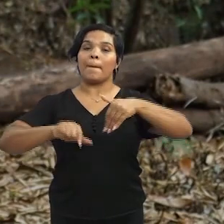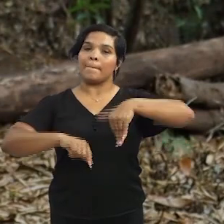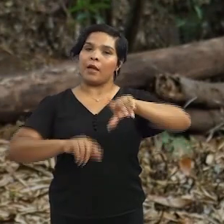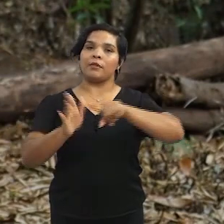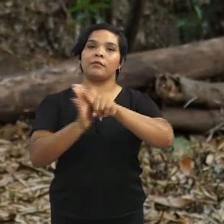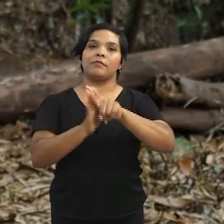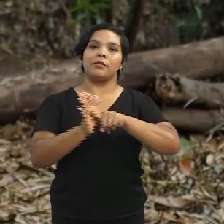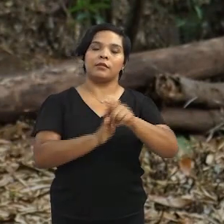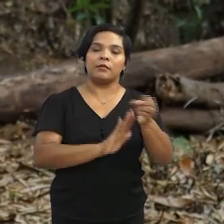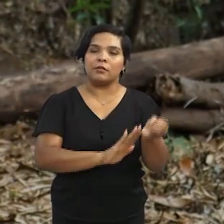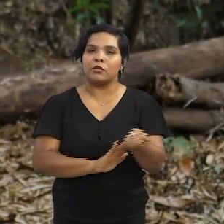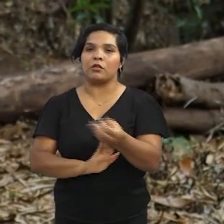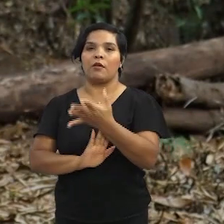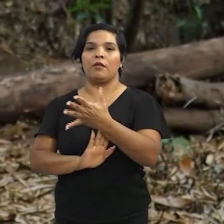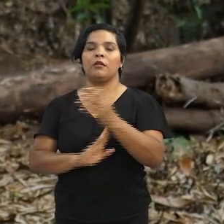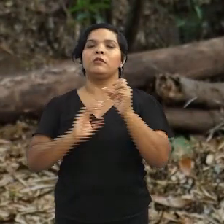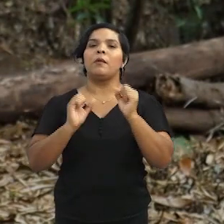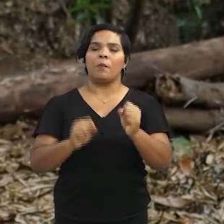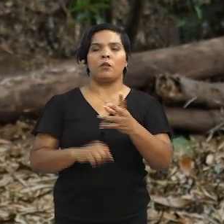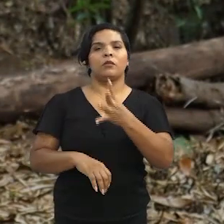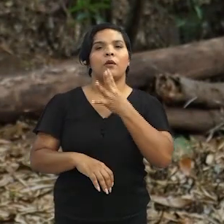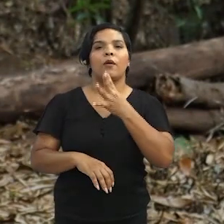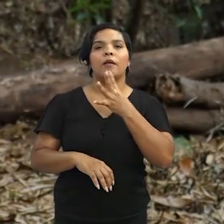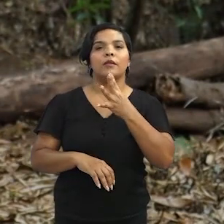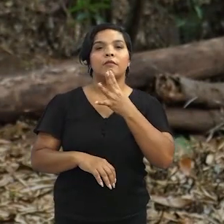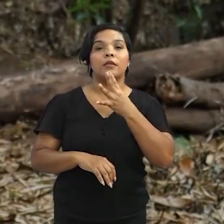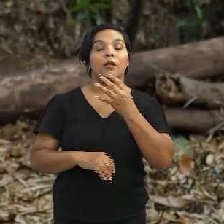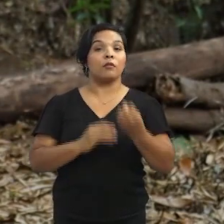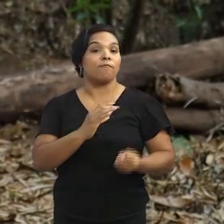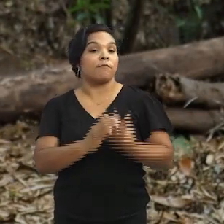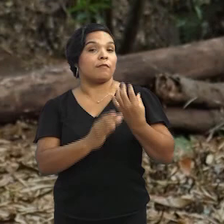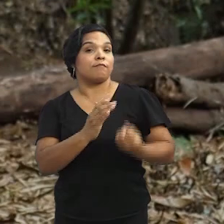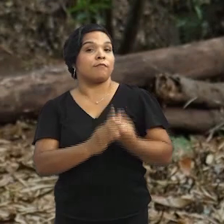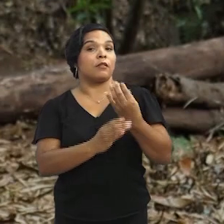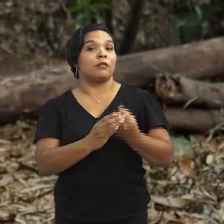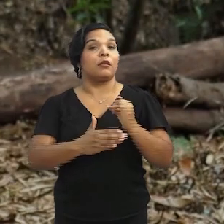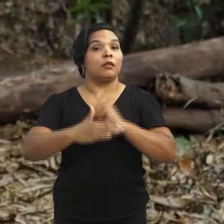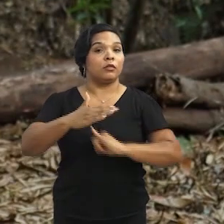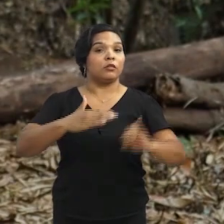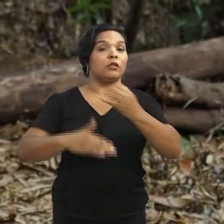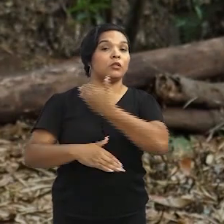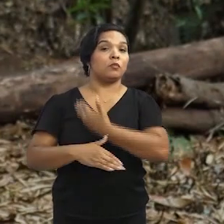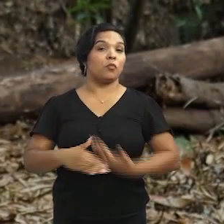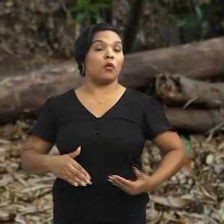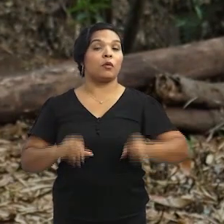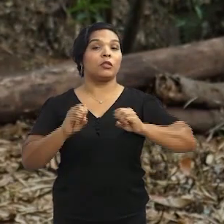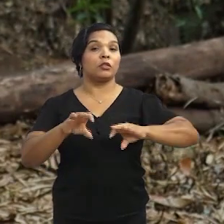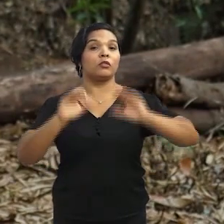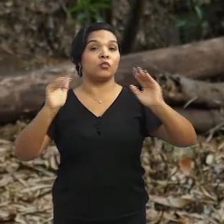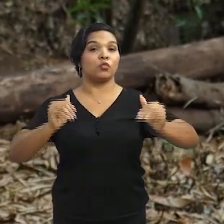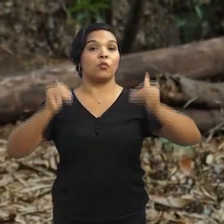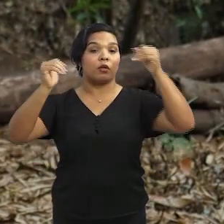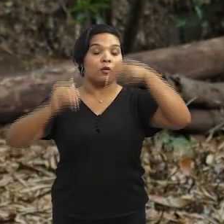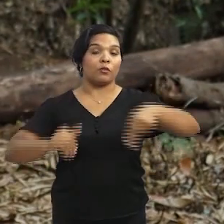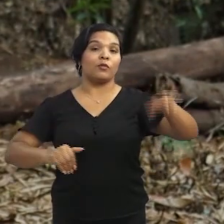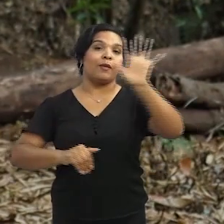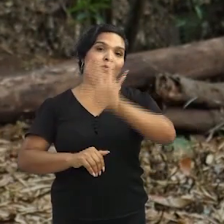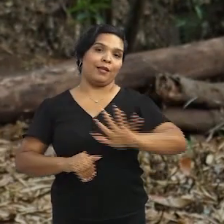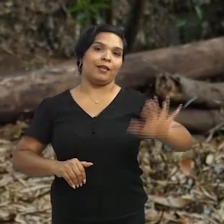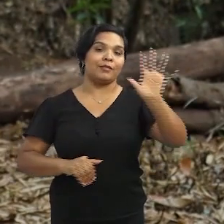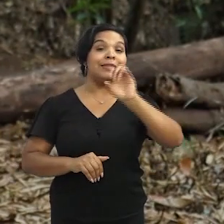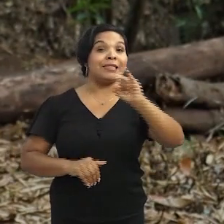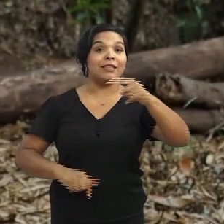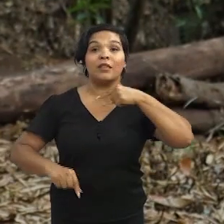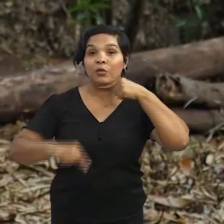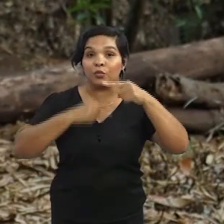programa, traremos mais pesquisas inovadoras para que você possa conhecer o que tem sido produzido nas instituições públicas de ensino superior